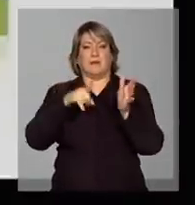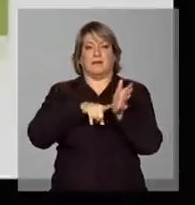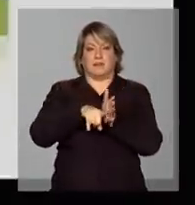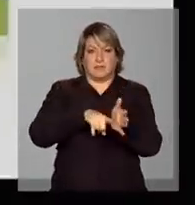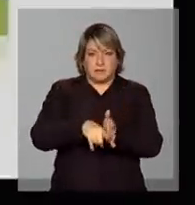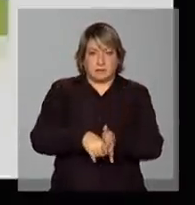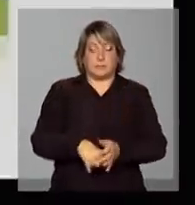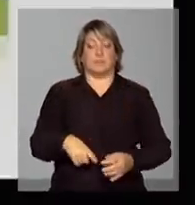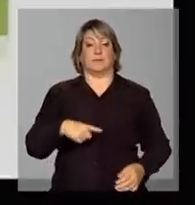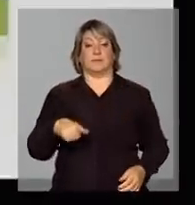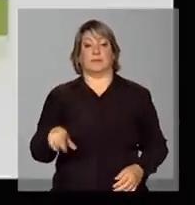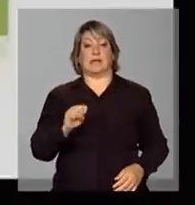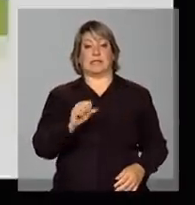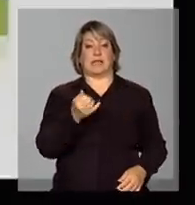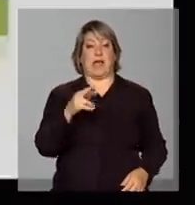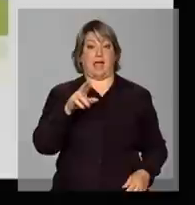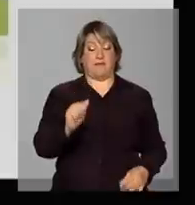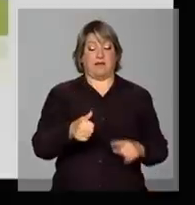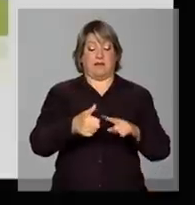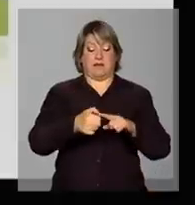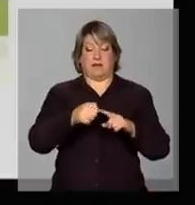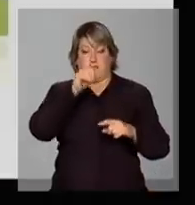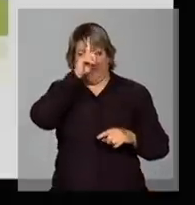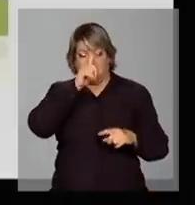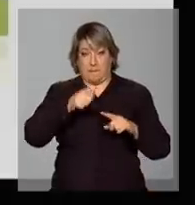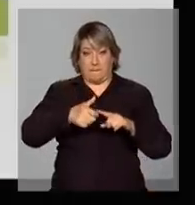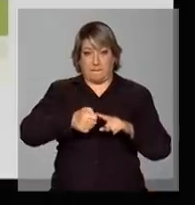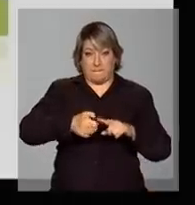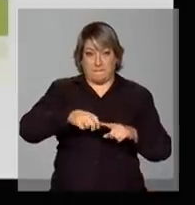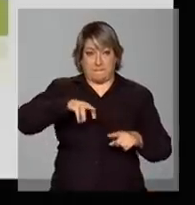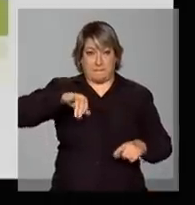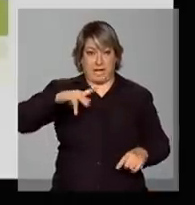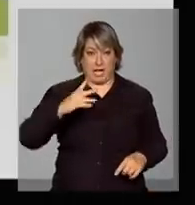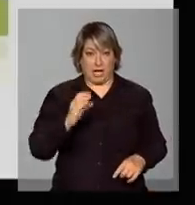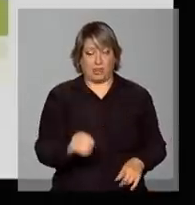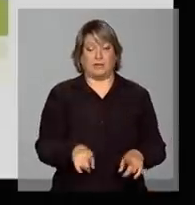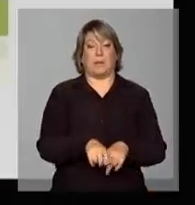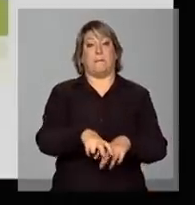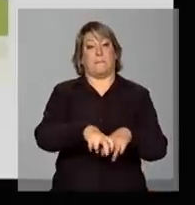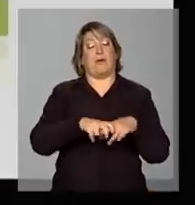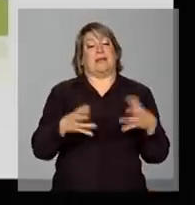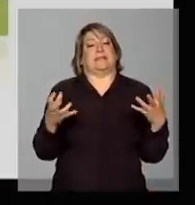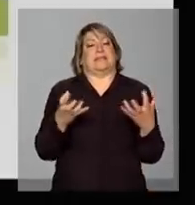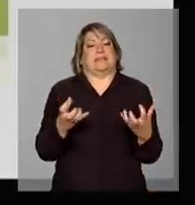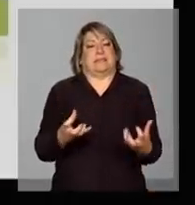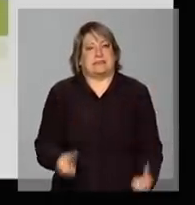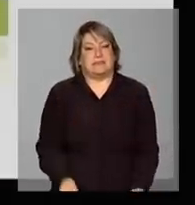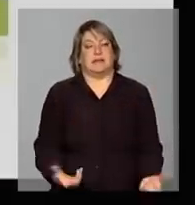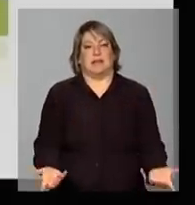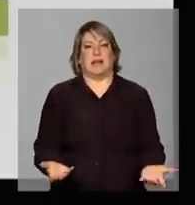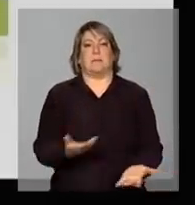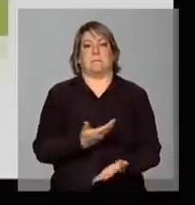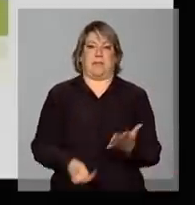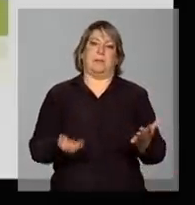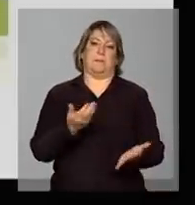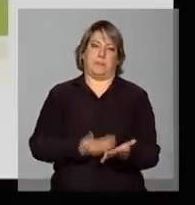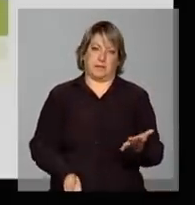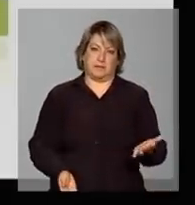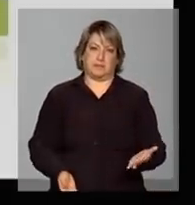do milho, ela foi muito mais acentuada em função da estiagem, e no caso